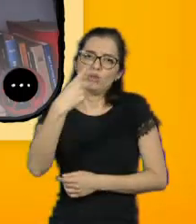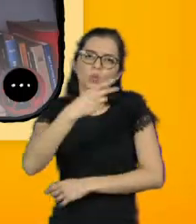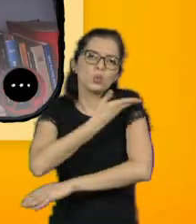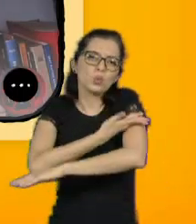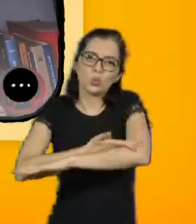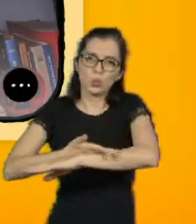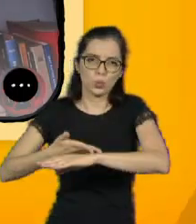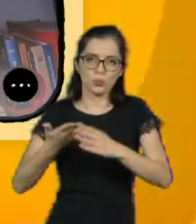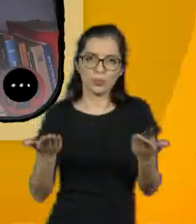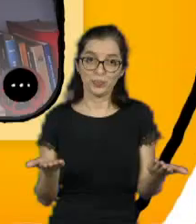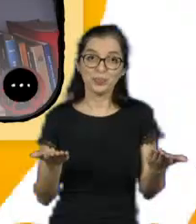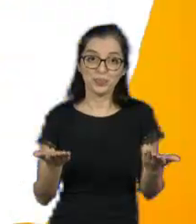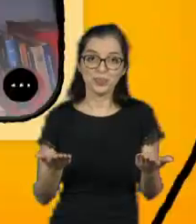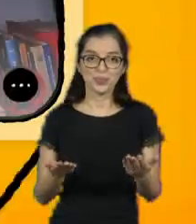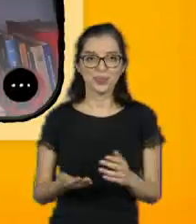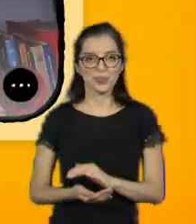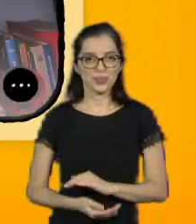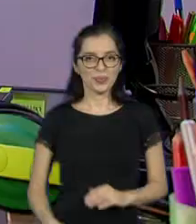digital.